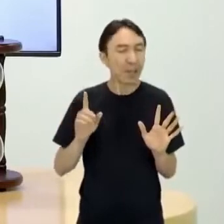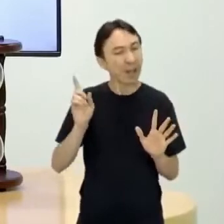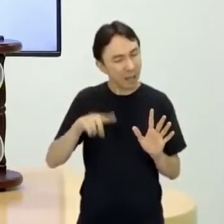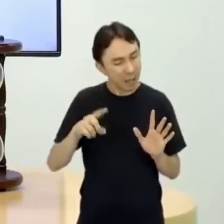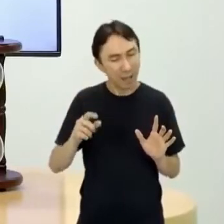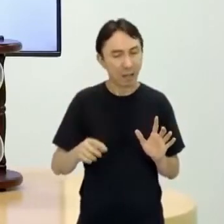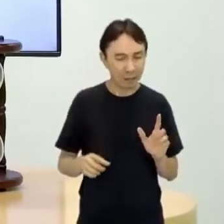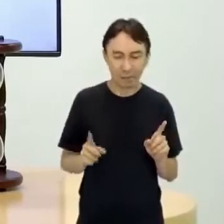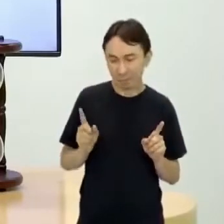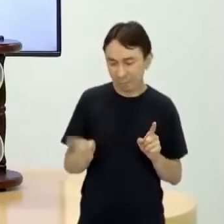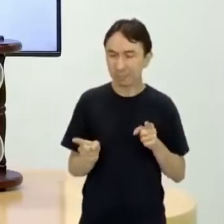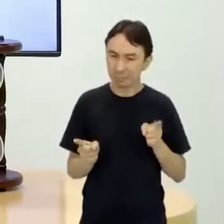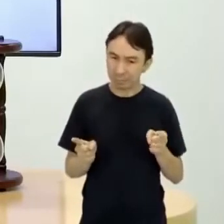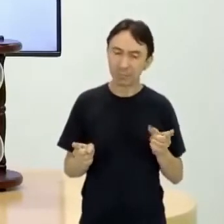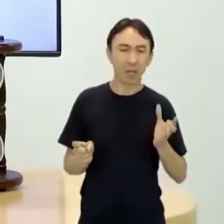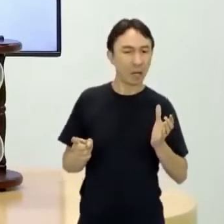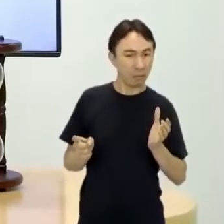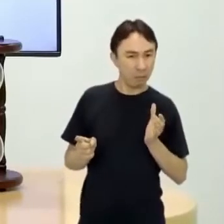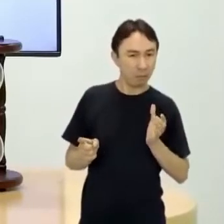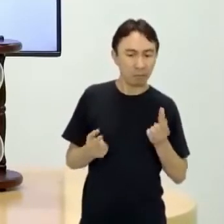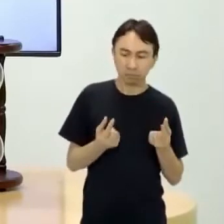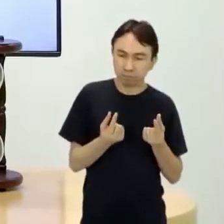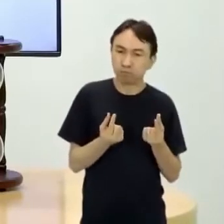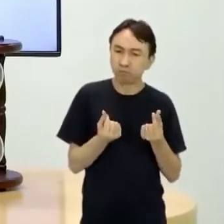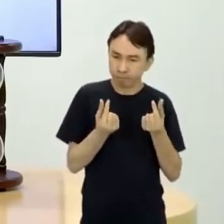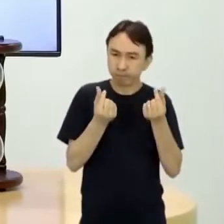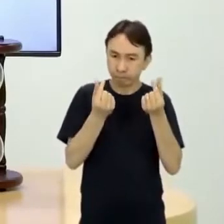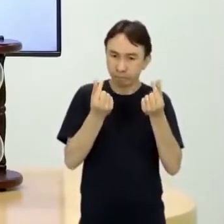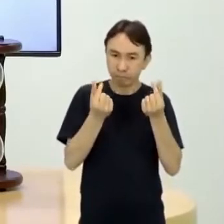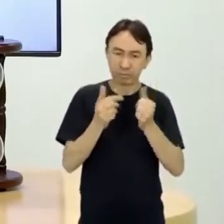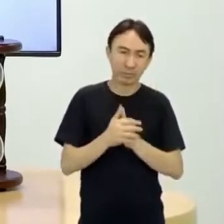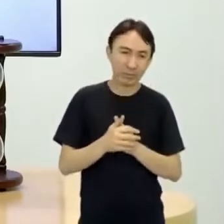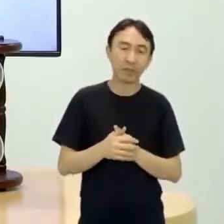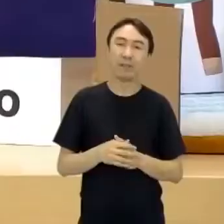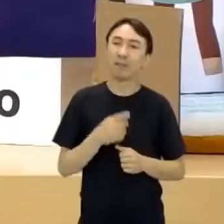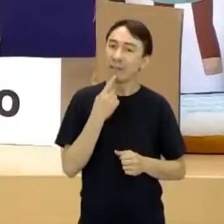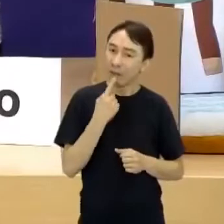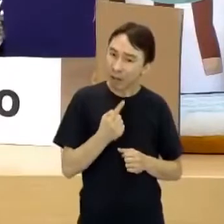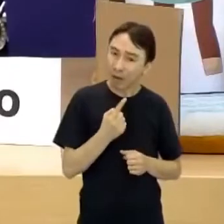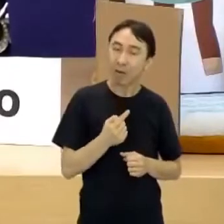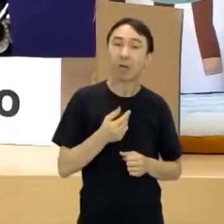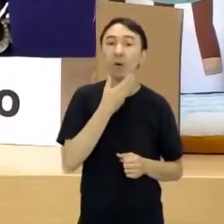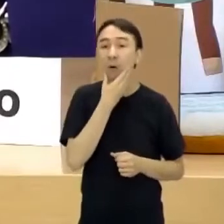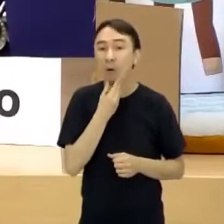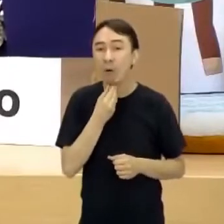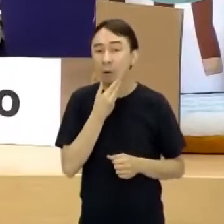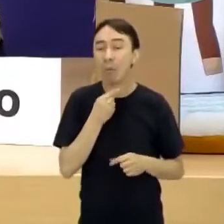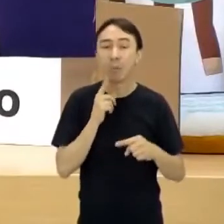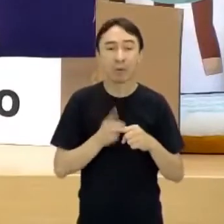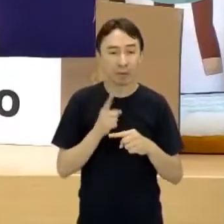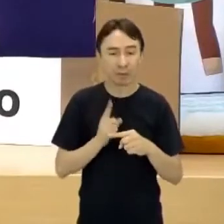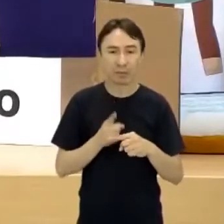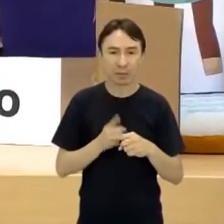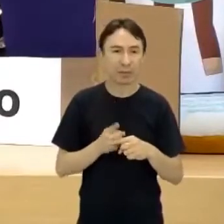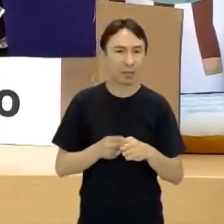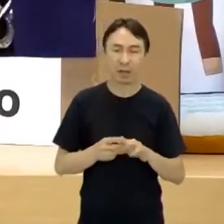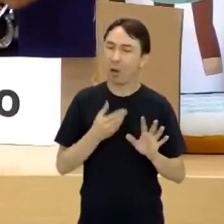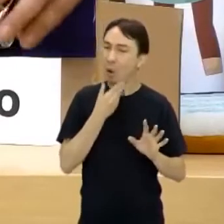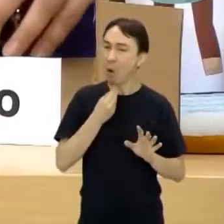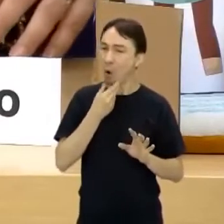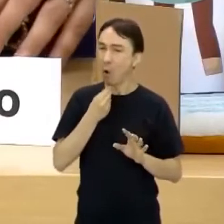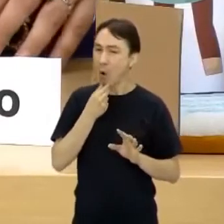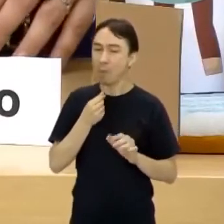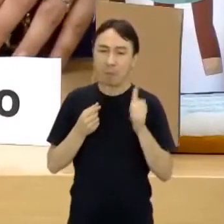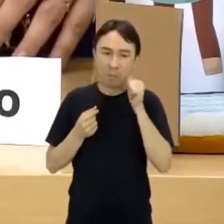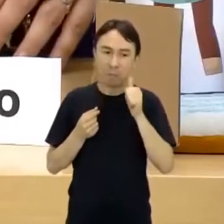nobreza. E quando eu falo homens, gente, é porque essa sociedade, ela é uma sociedade patriarcal. A mulher não tem espaço aqui, não.